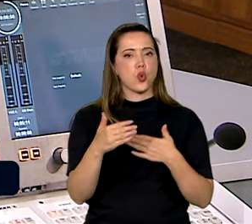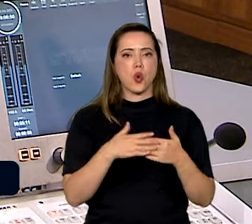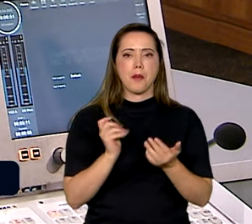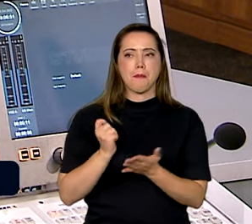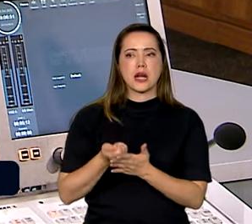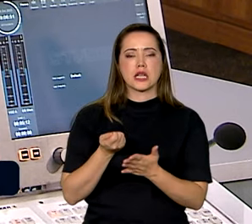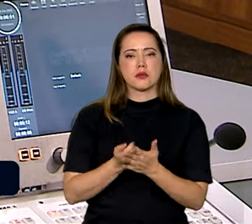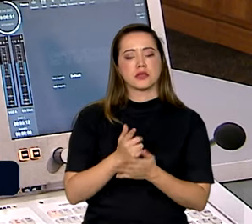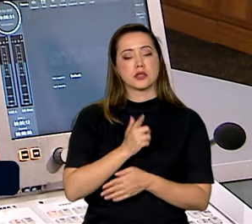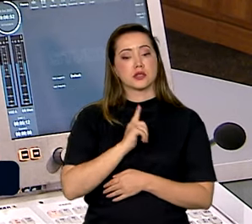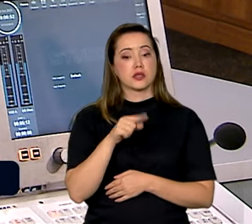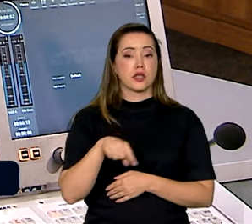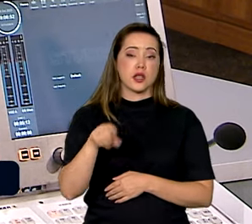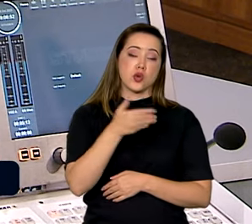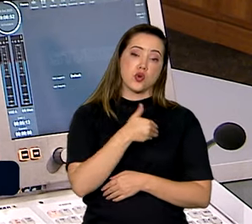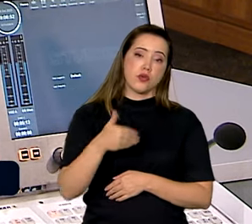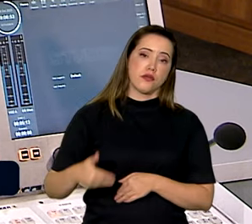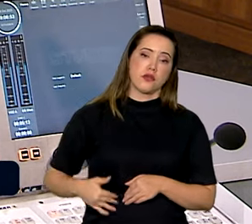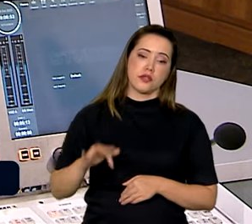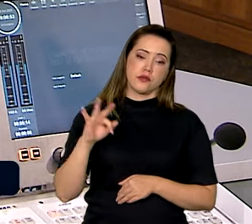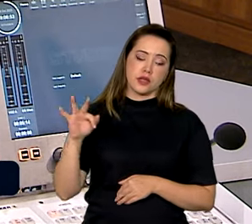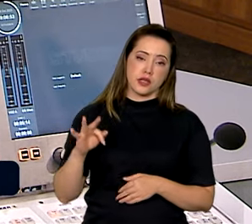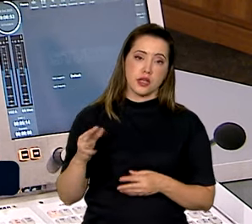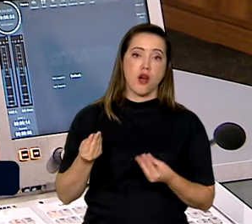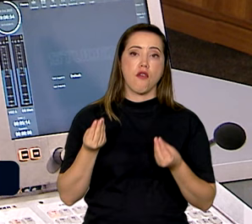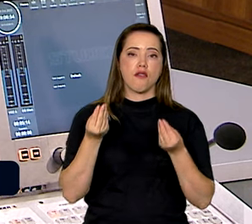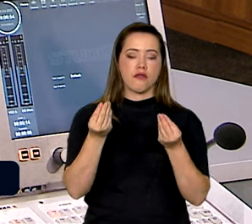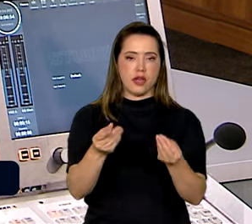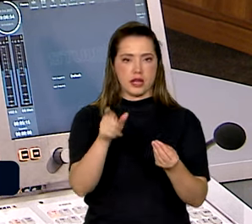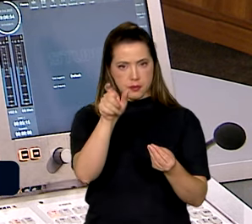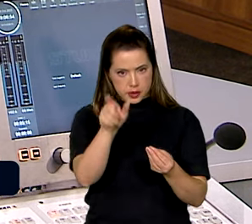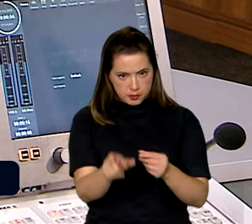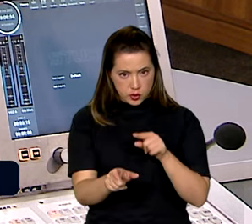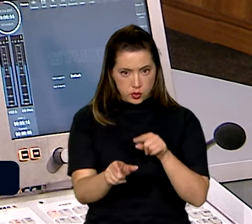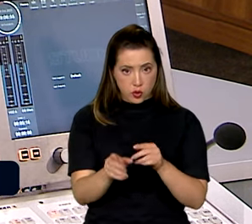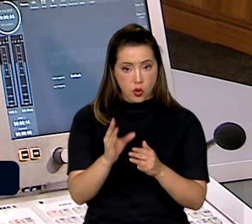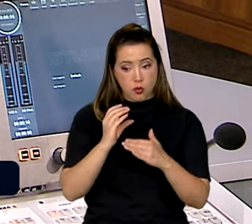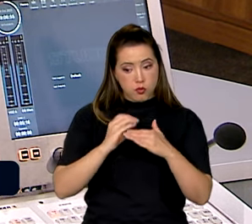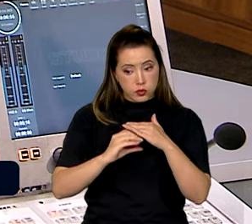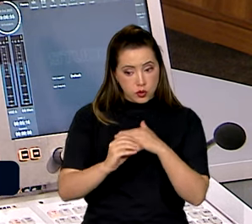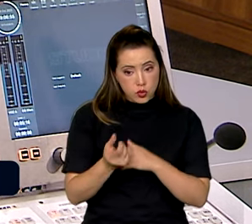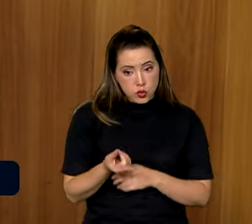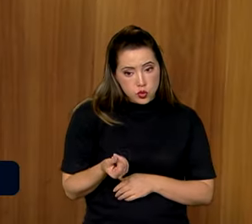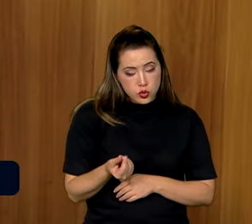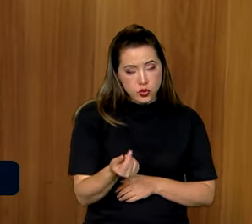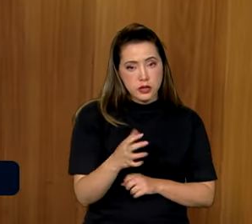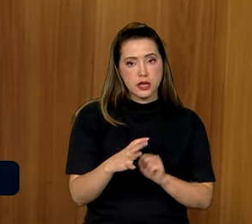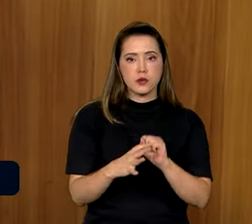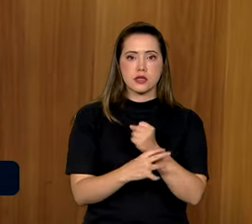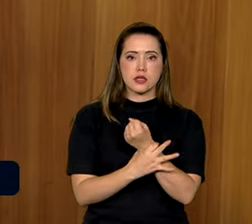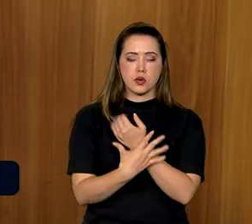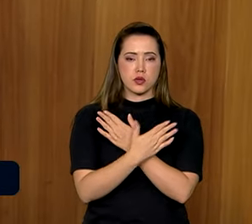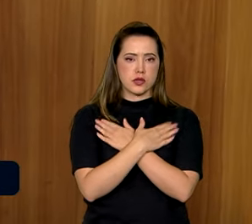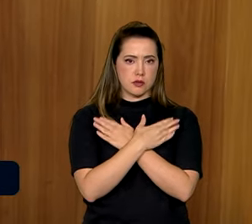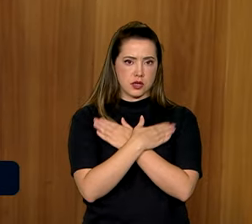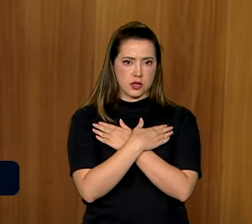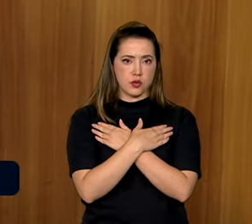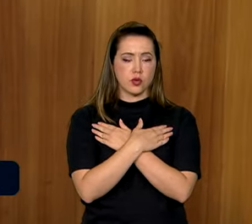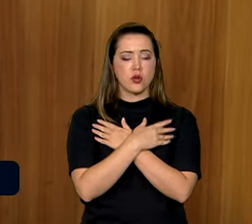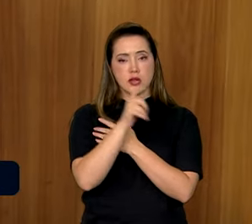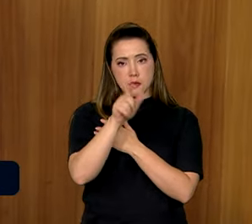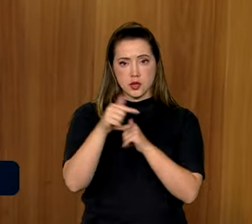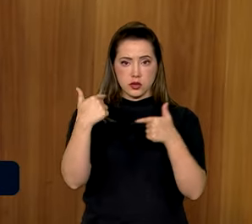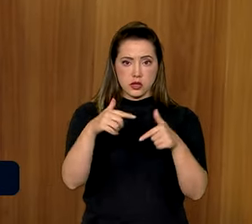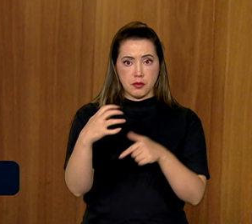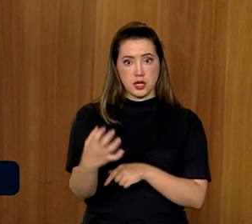pagamento, o governo federal garante a esse trabalhador uma verba assistencial, que é o seguro desemprego do trabalhador resgatado.